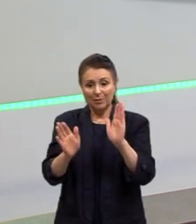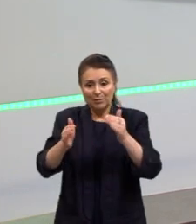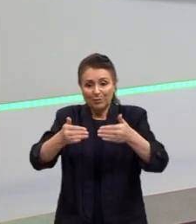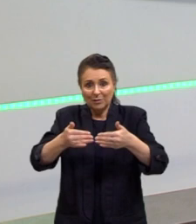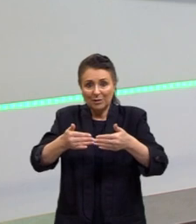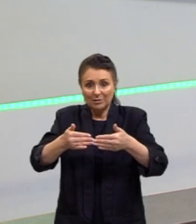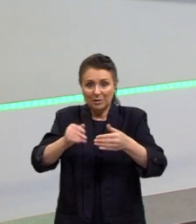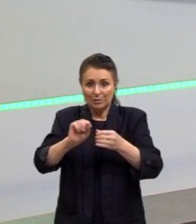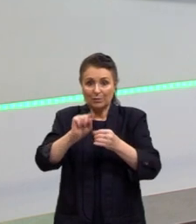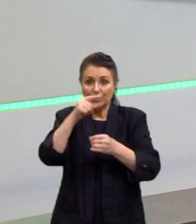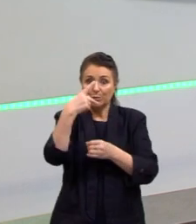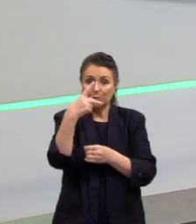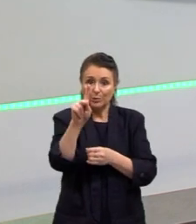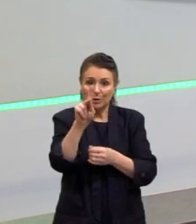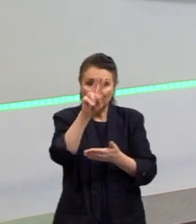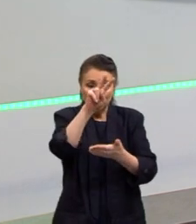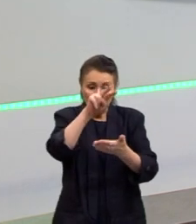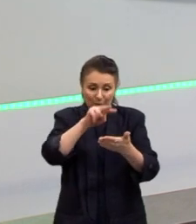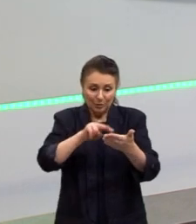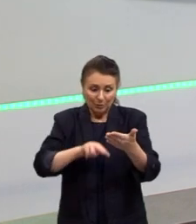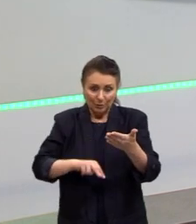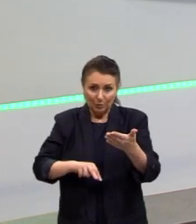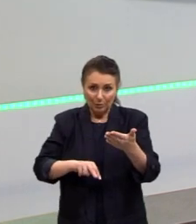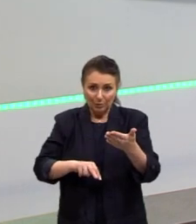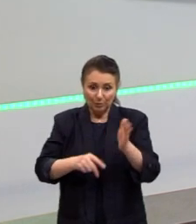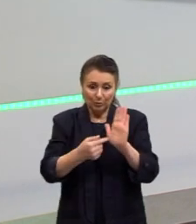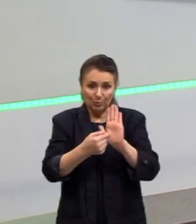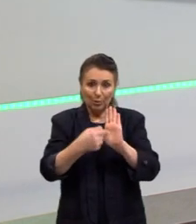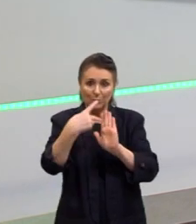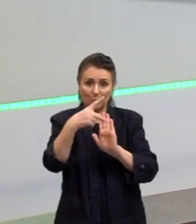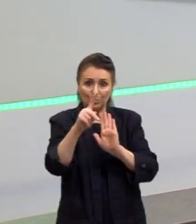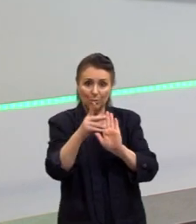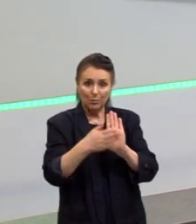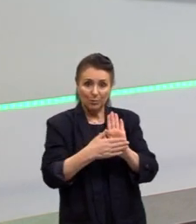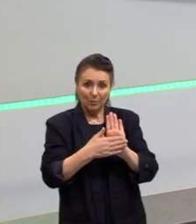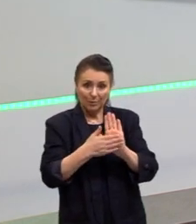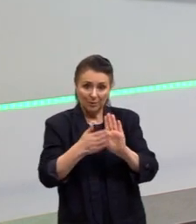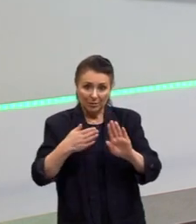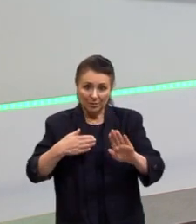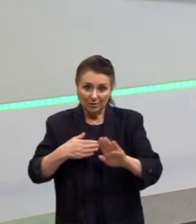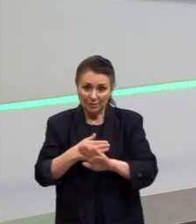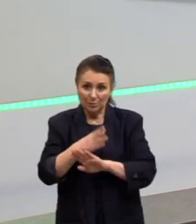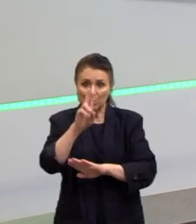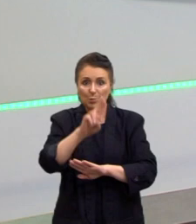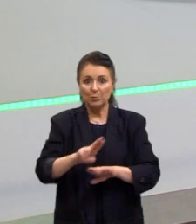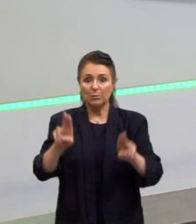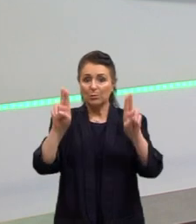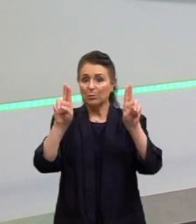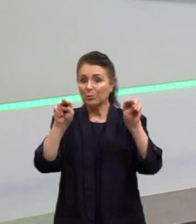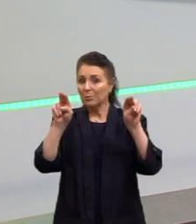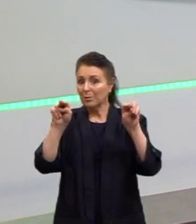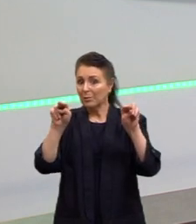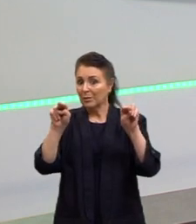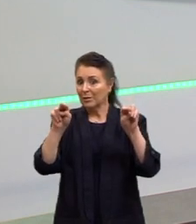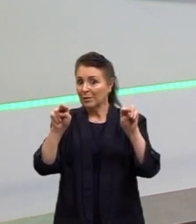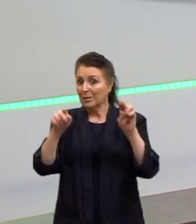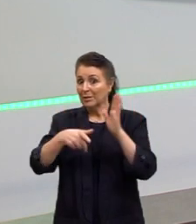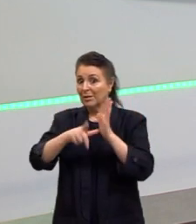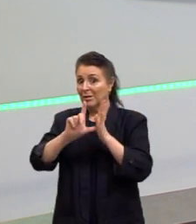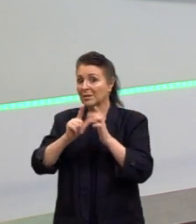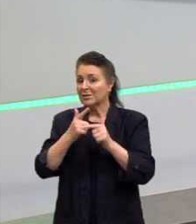perceba que tu deu uma proposta de intervenção em relação àquela temática que te foi problematizada, né?